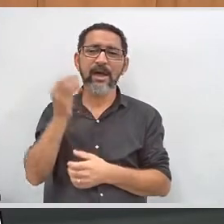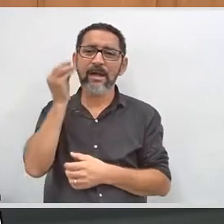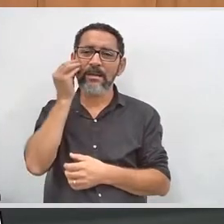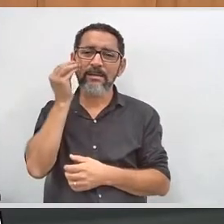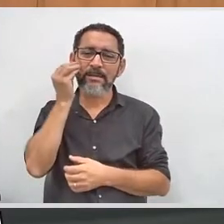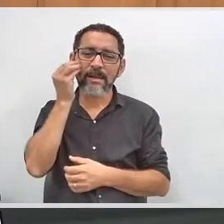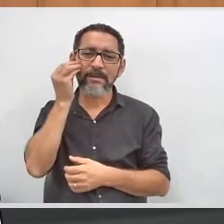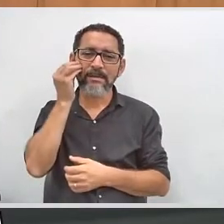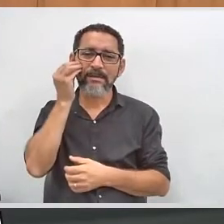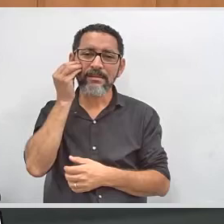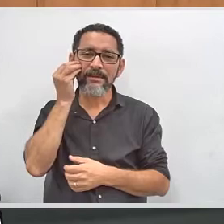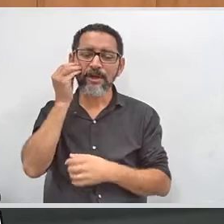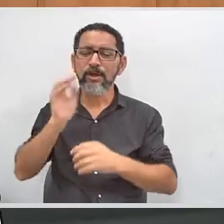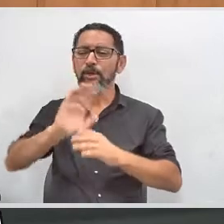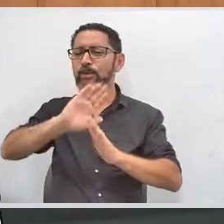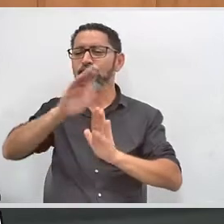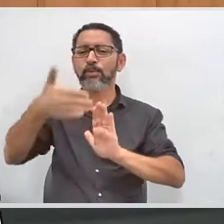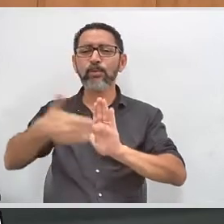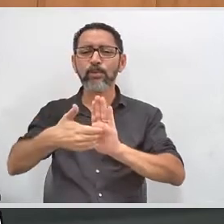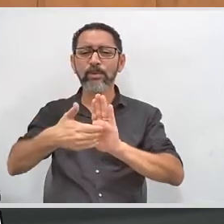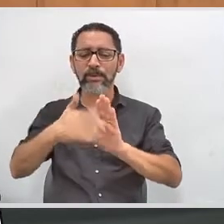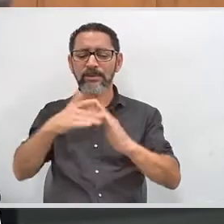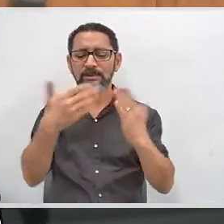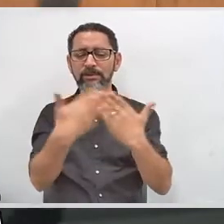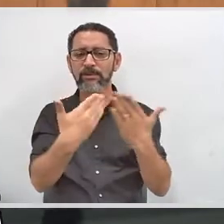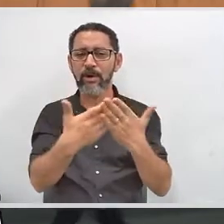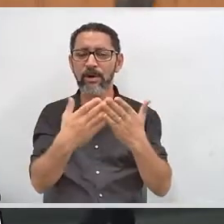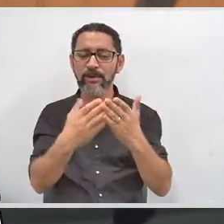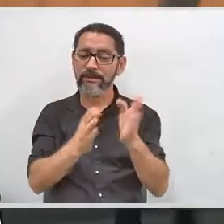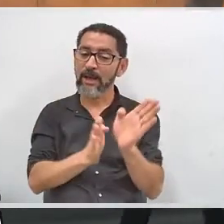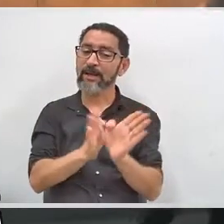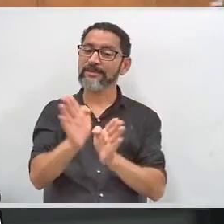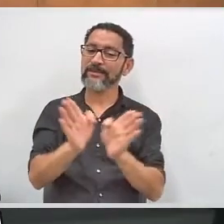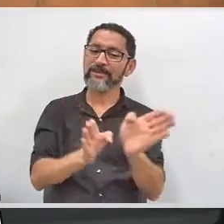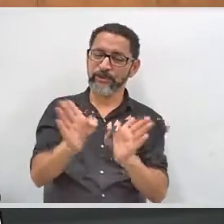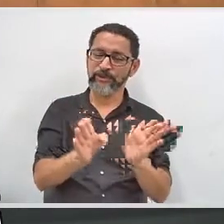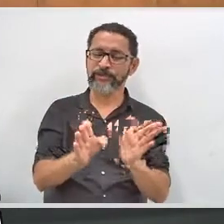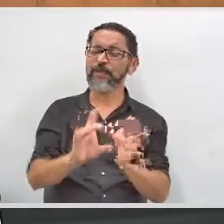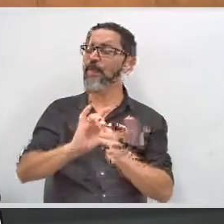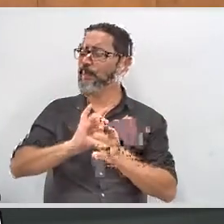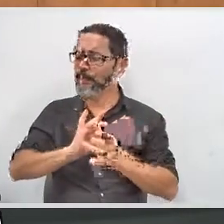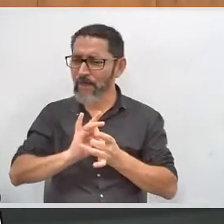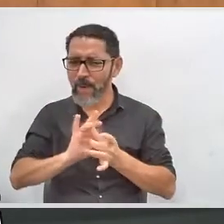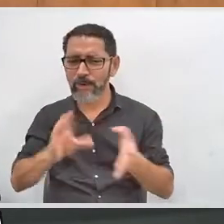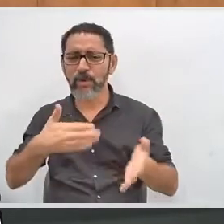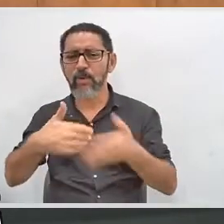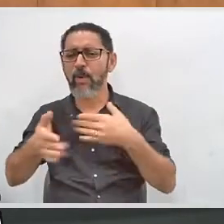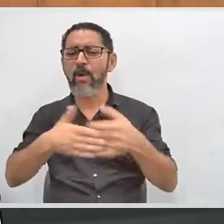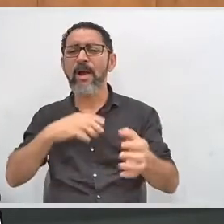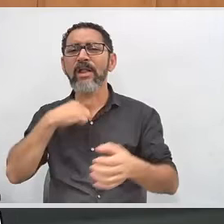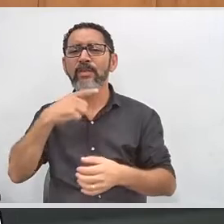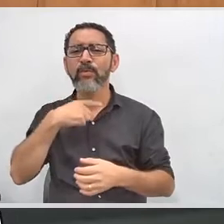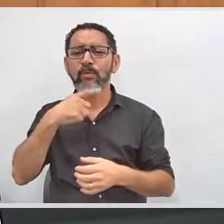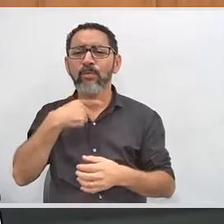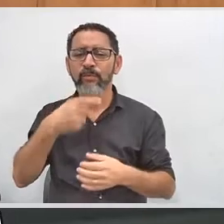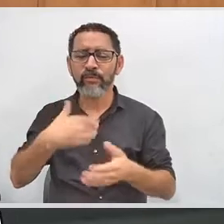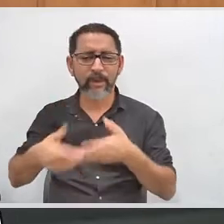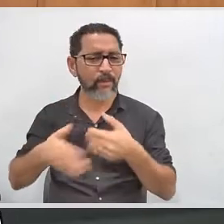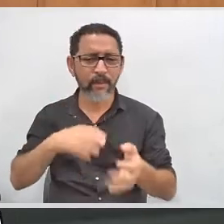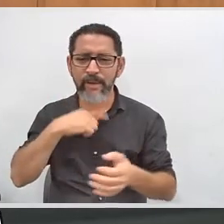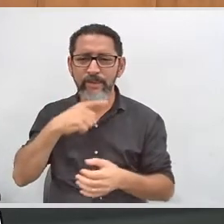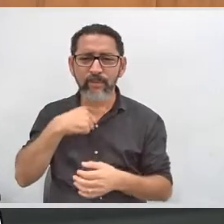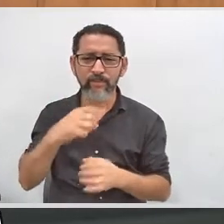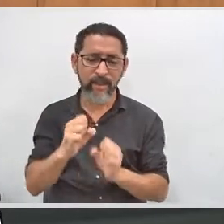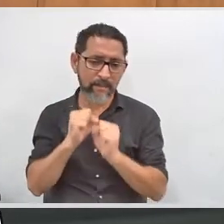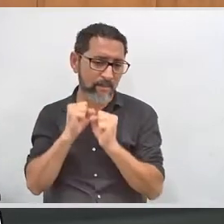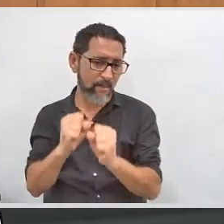colocar todas as escolas acessíveis e estamos também à disposição para qualquer dúvida e nos